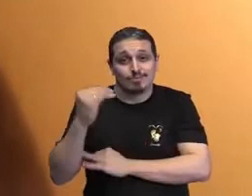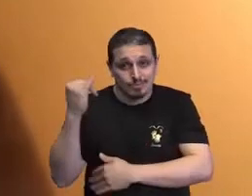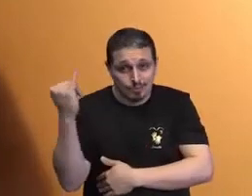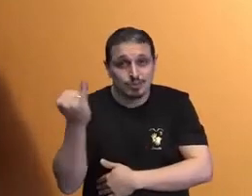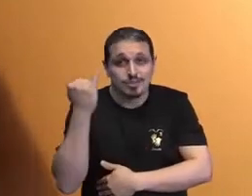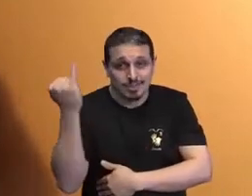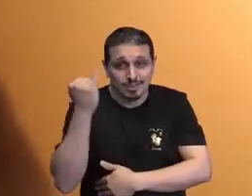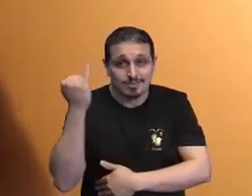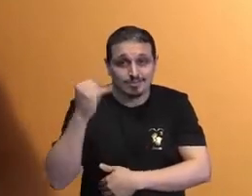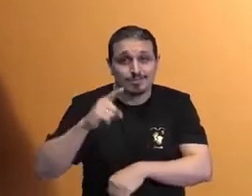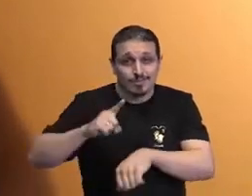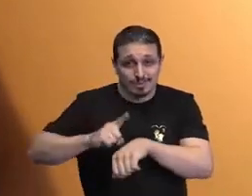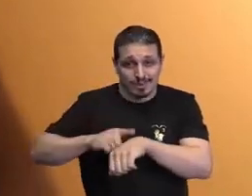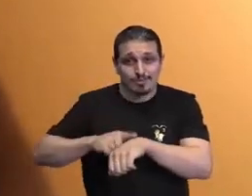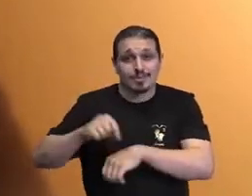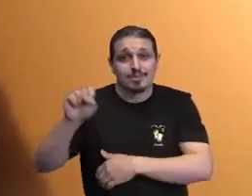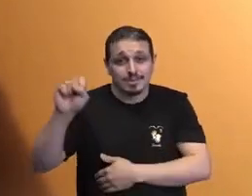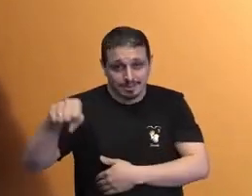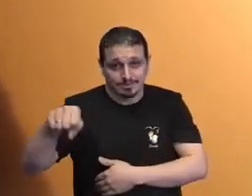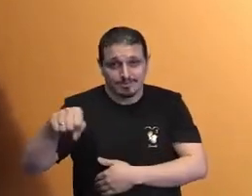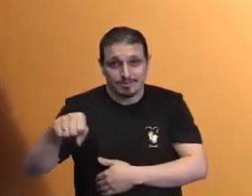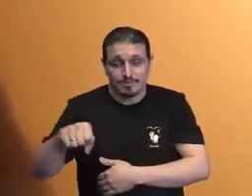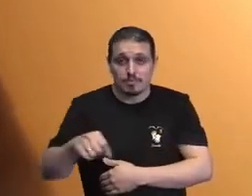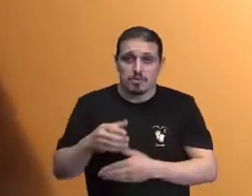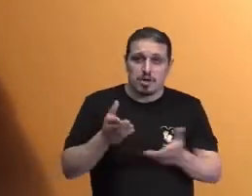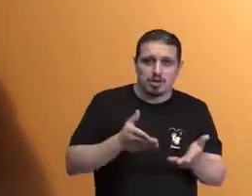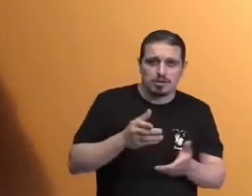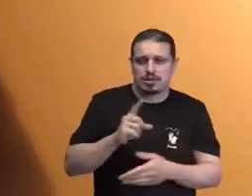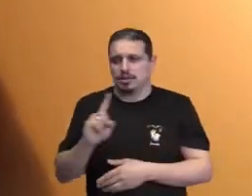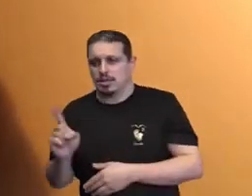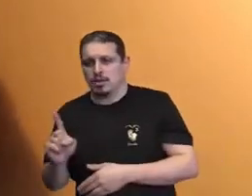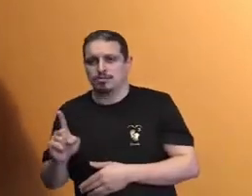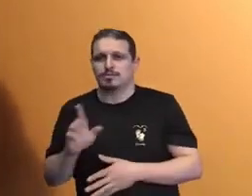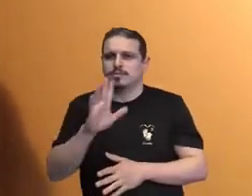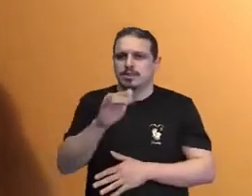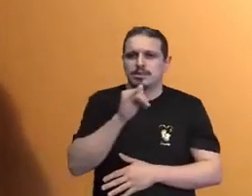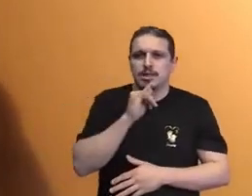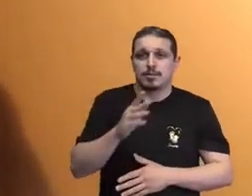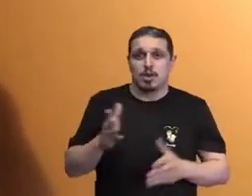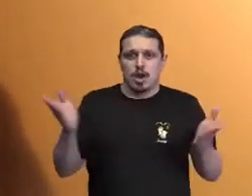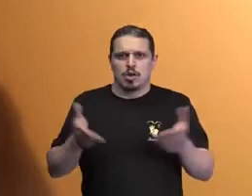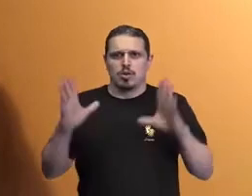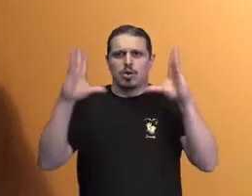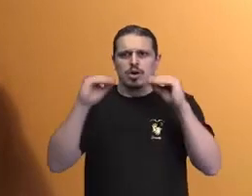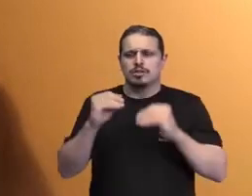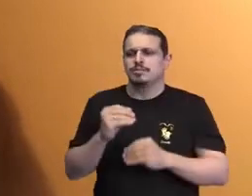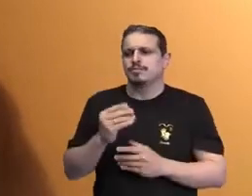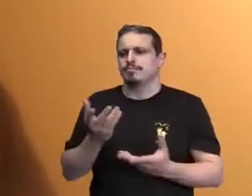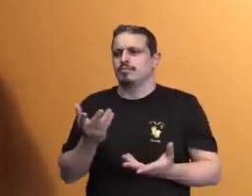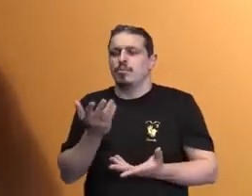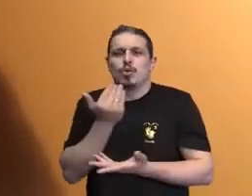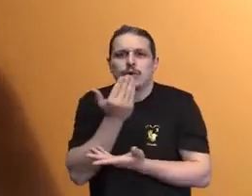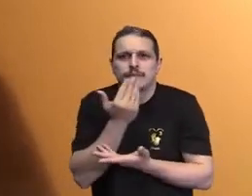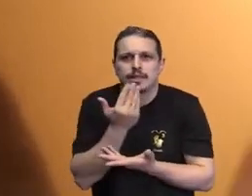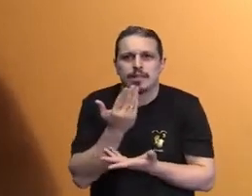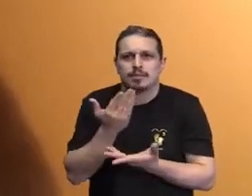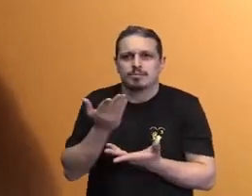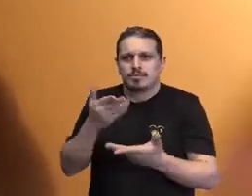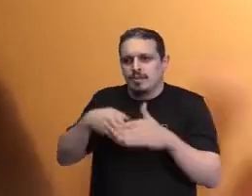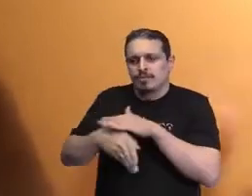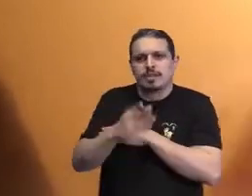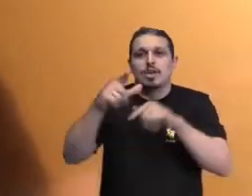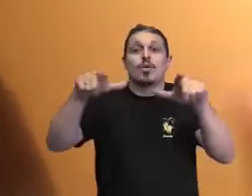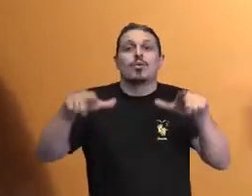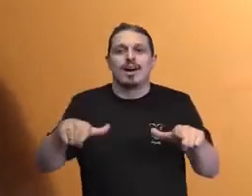Se hoje à noite, por exemplo, você pudesse sair para comer fora após terminar a atividade, se houvesse